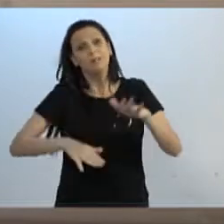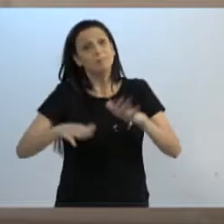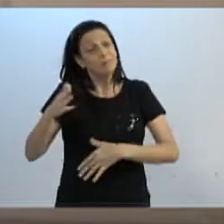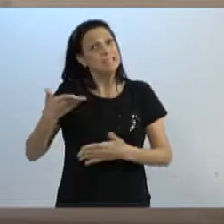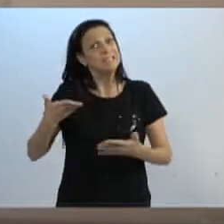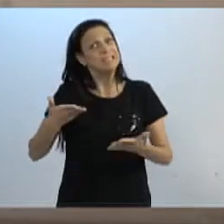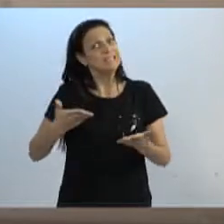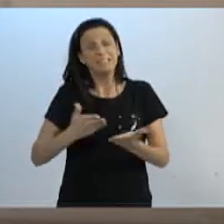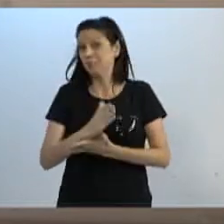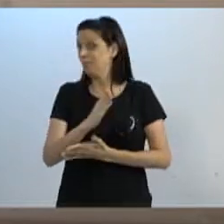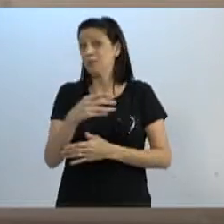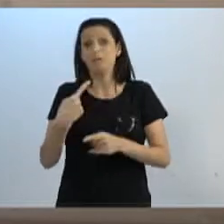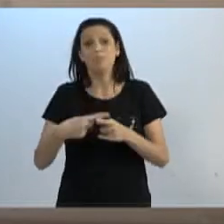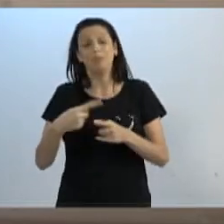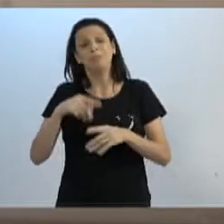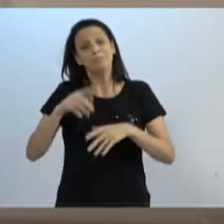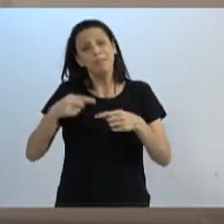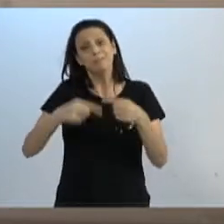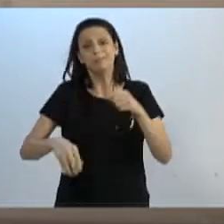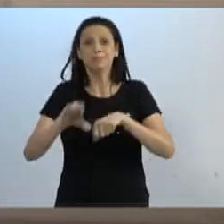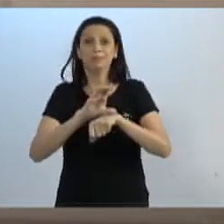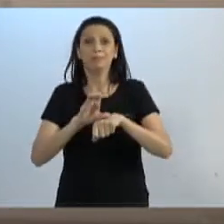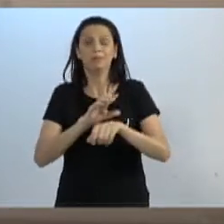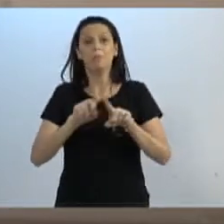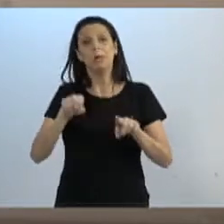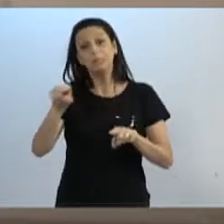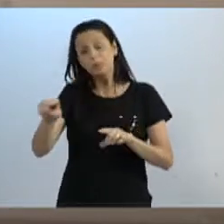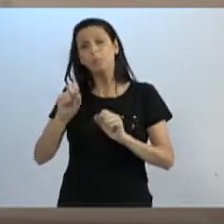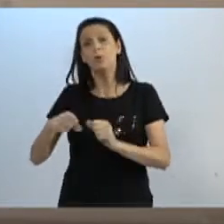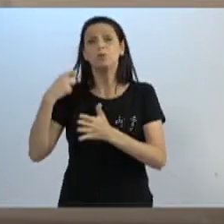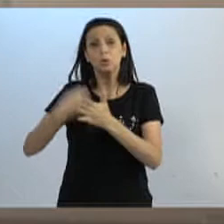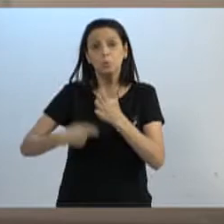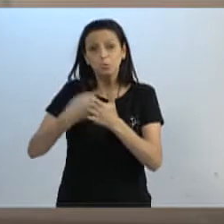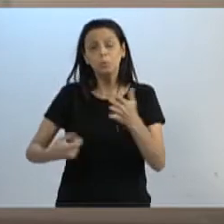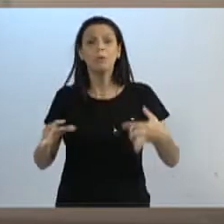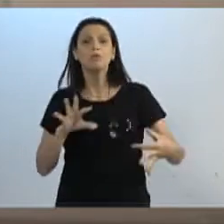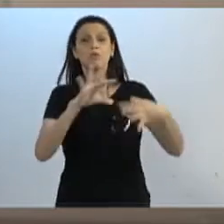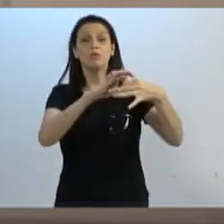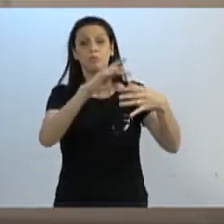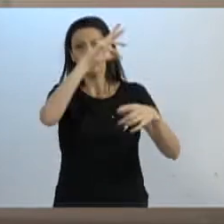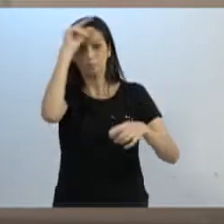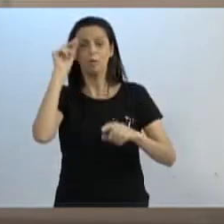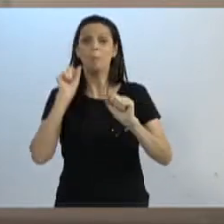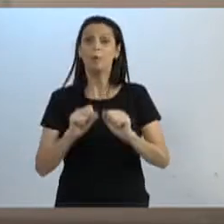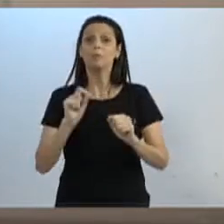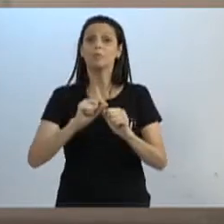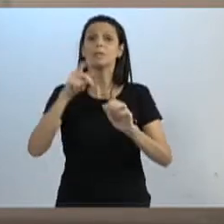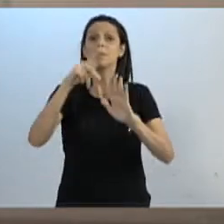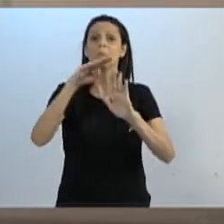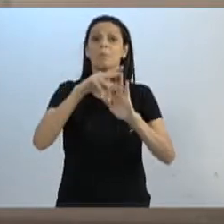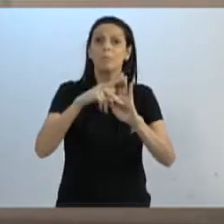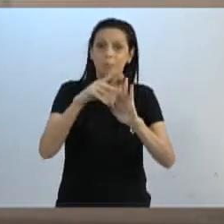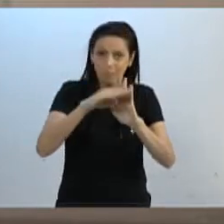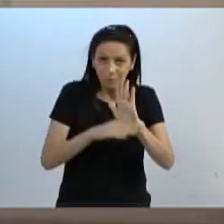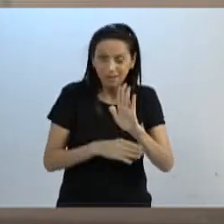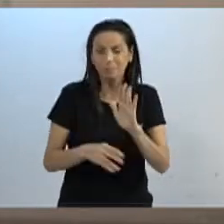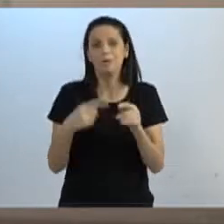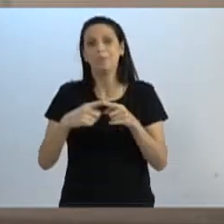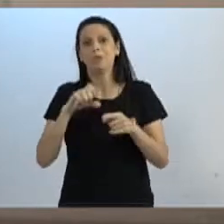aprovar nessa casa, mas que a gente cobre, e o senhor encabece essa luta junto ao Executivo, para tornar isso um programa, para que, independente de se trocar